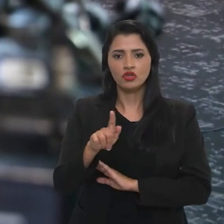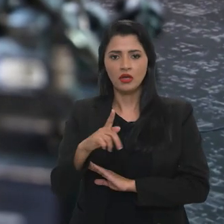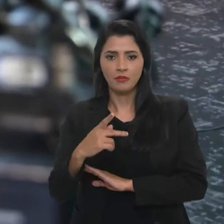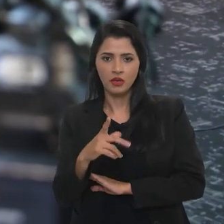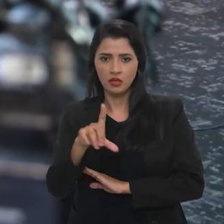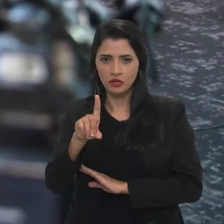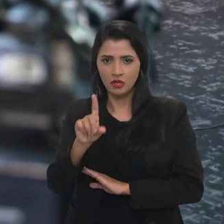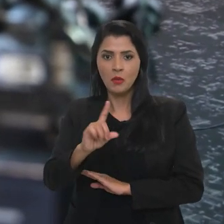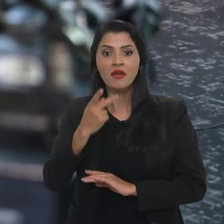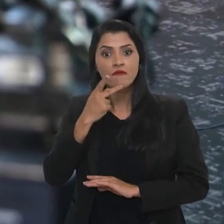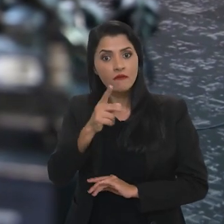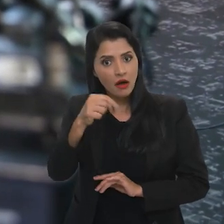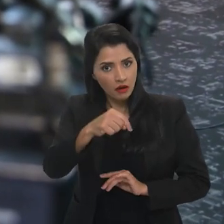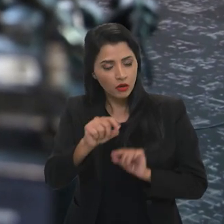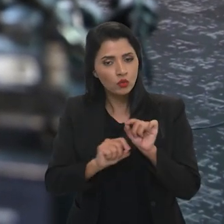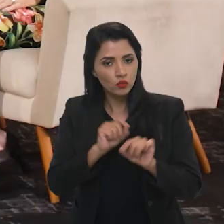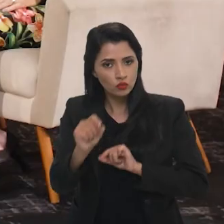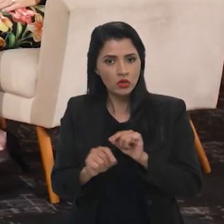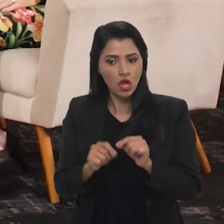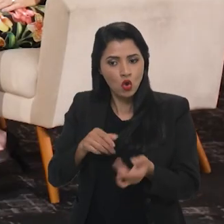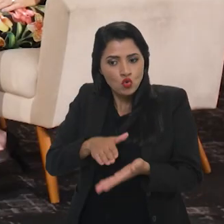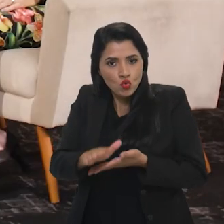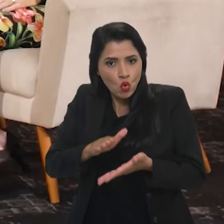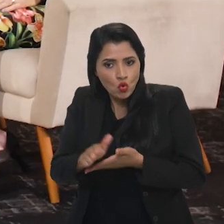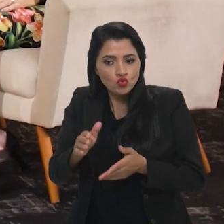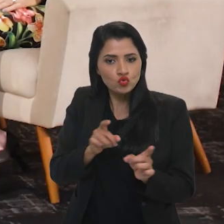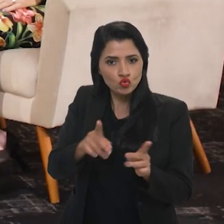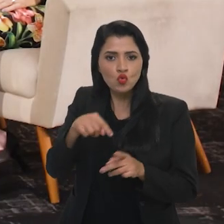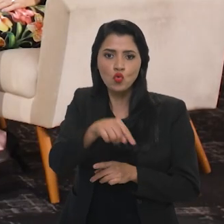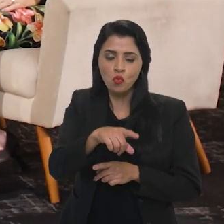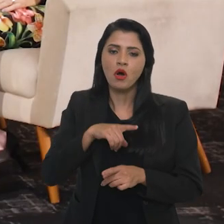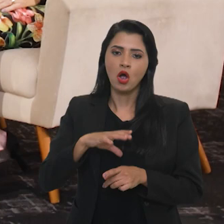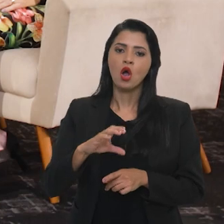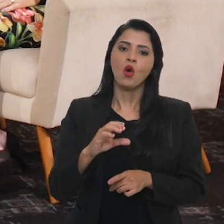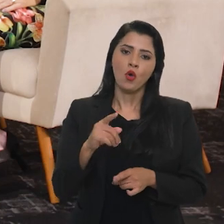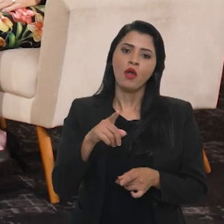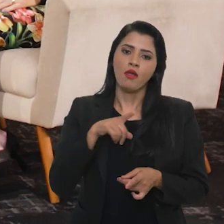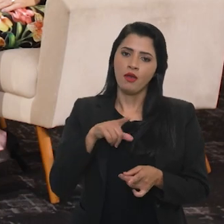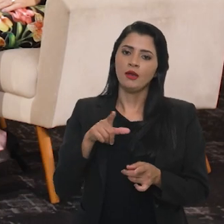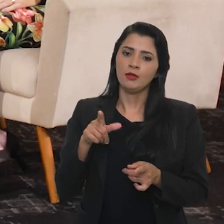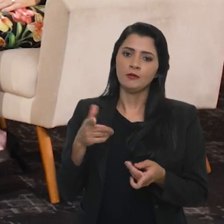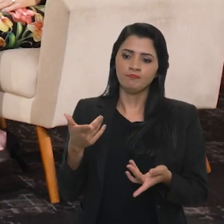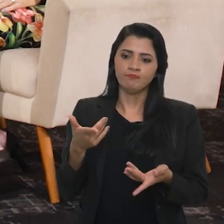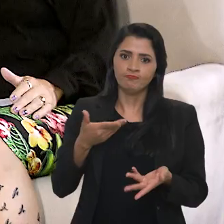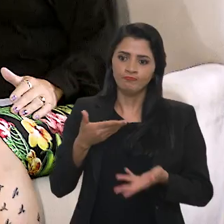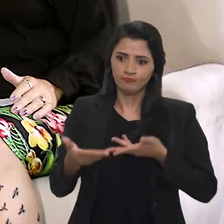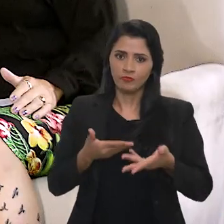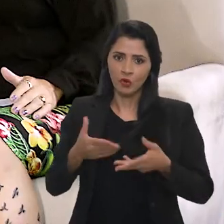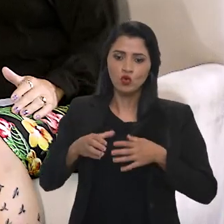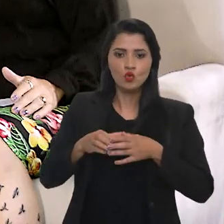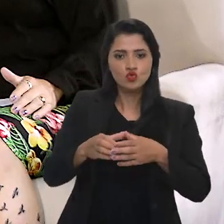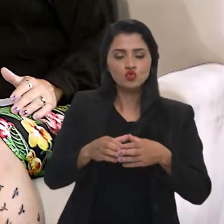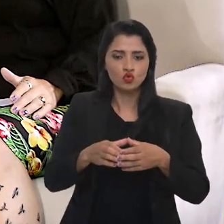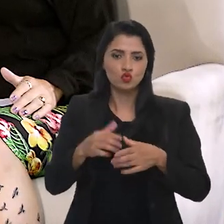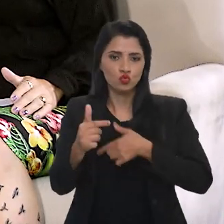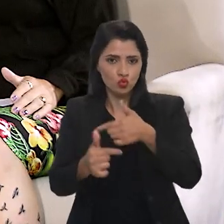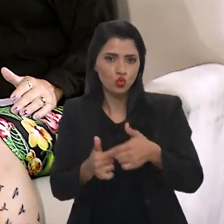LGPD diz, em relações de consumo, como, obviamente, o Sistema Nacional do Consumidor atua aí na proteção de dados em conjunto